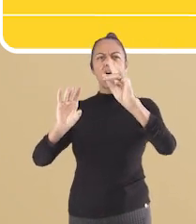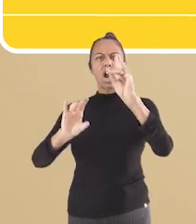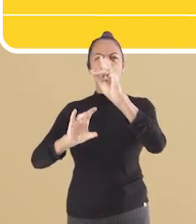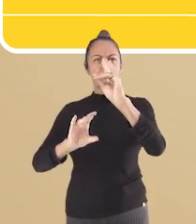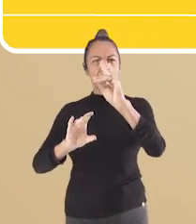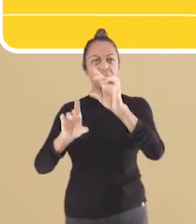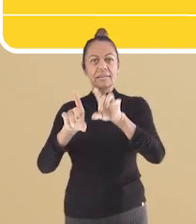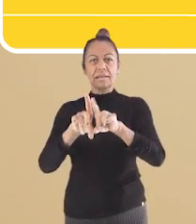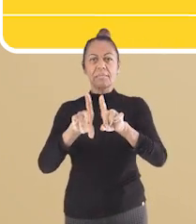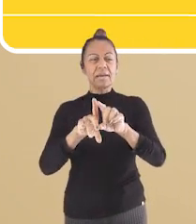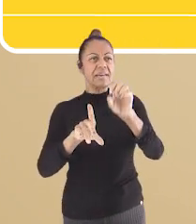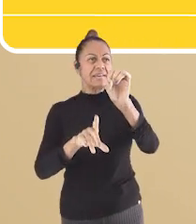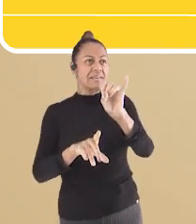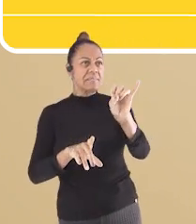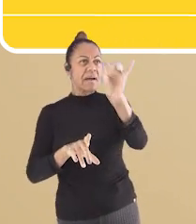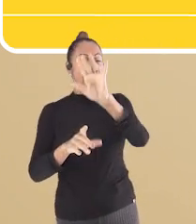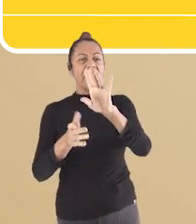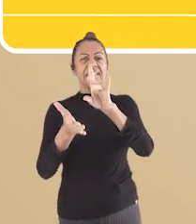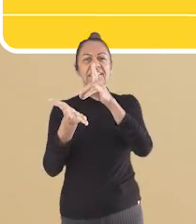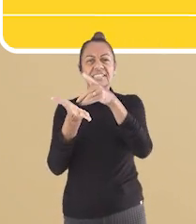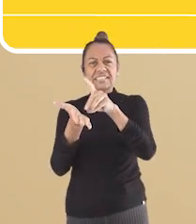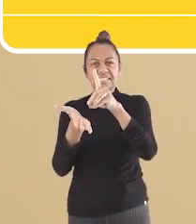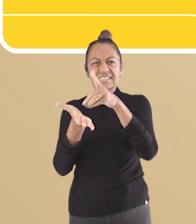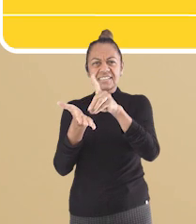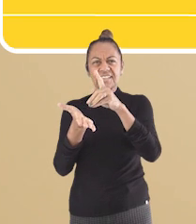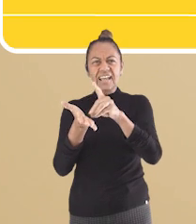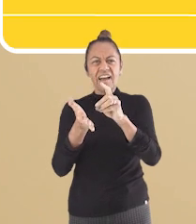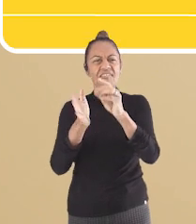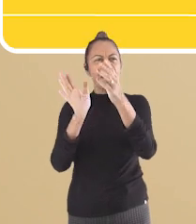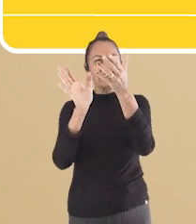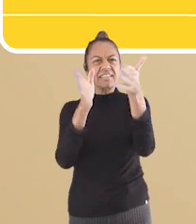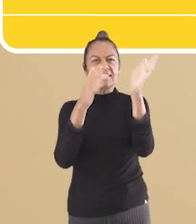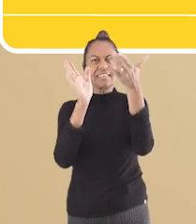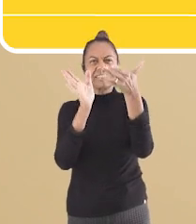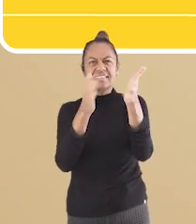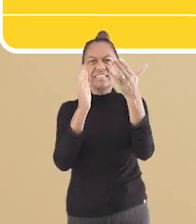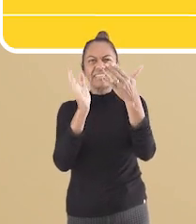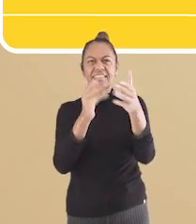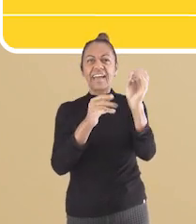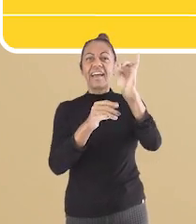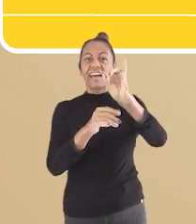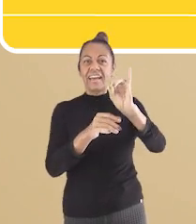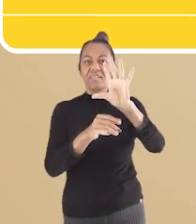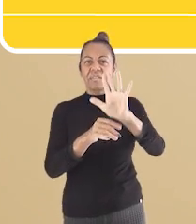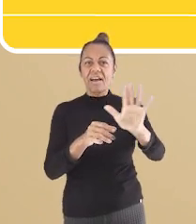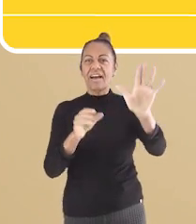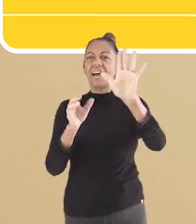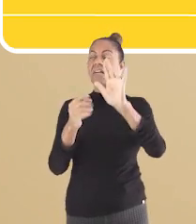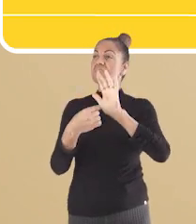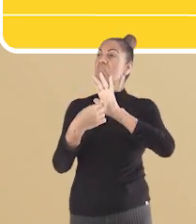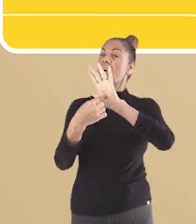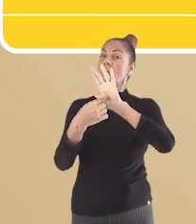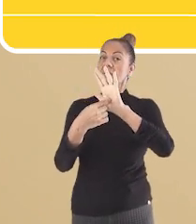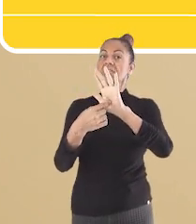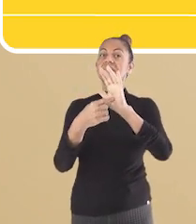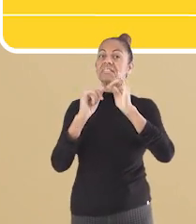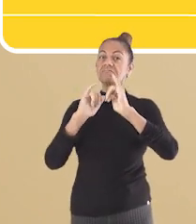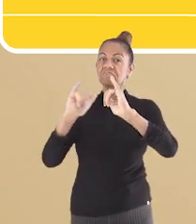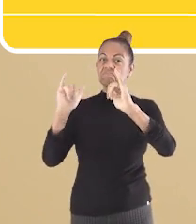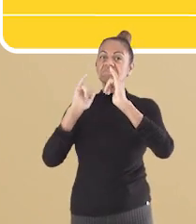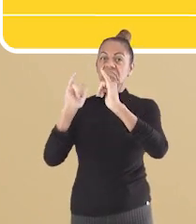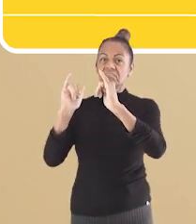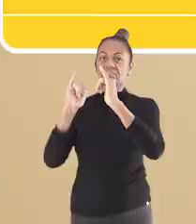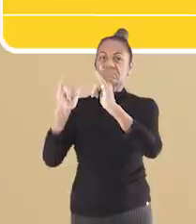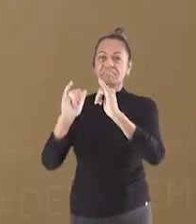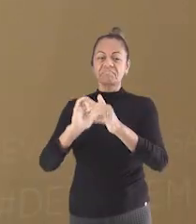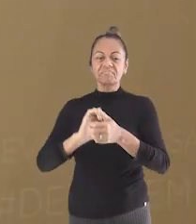são de madeira, que necessitam colar as imagens. E tem os digitais, que vão exibindo as imagens como numa